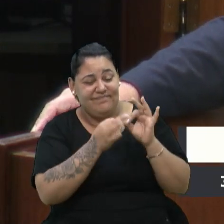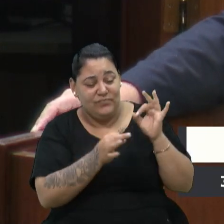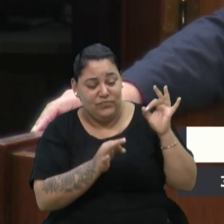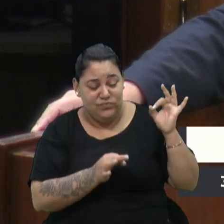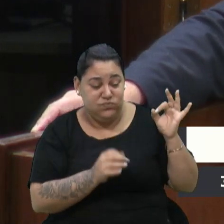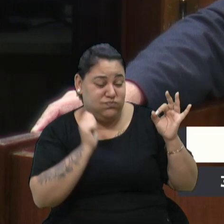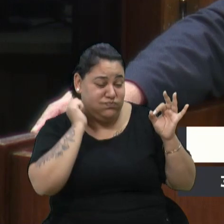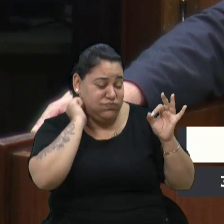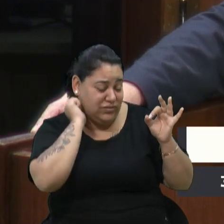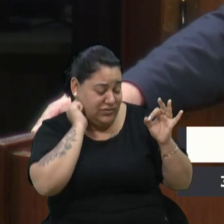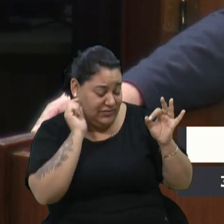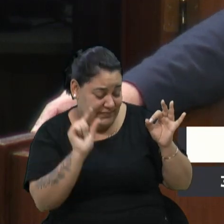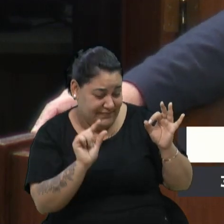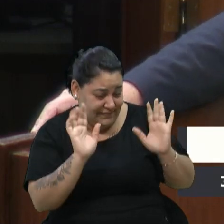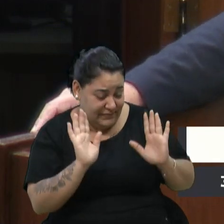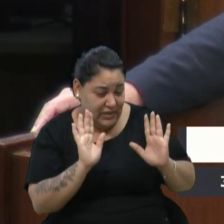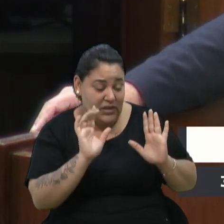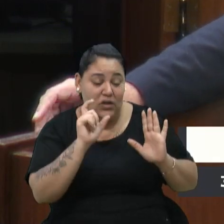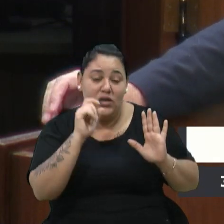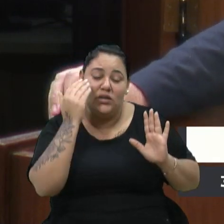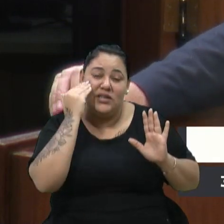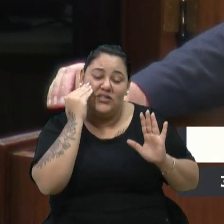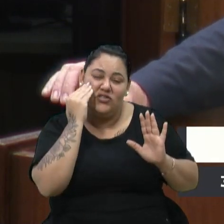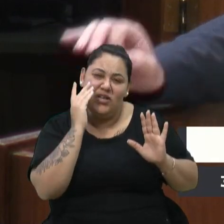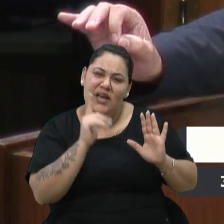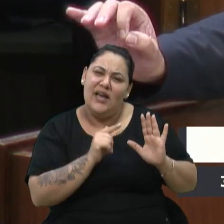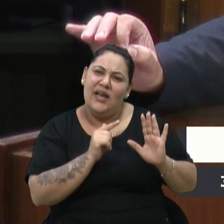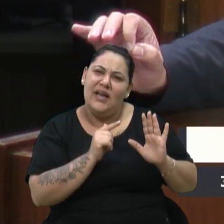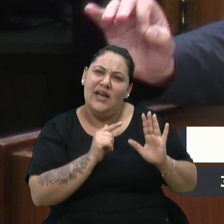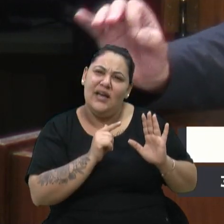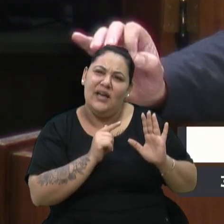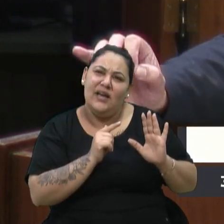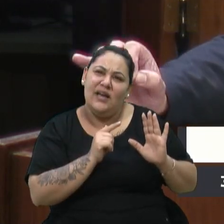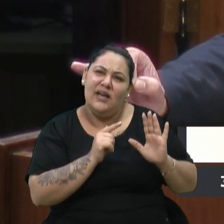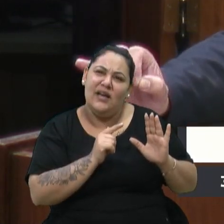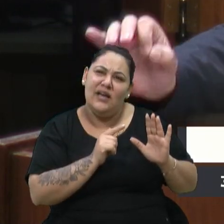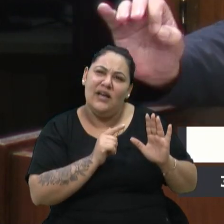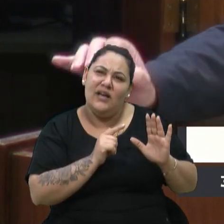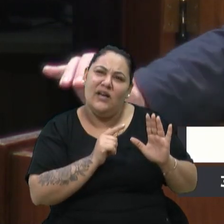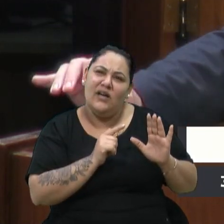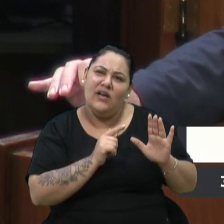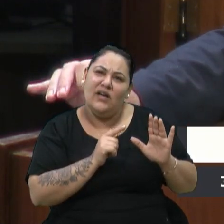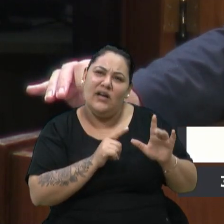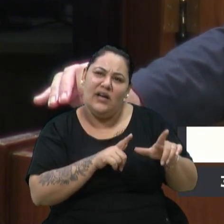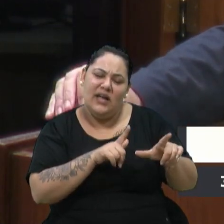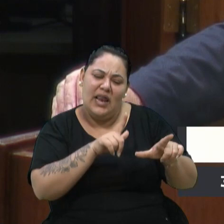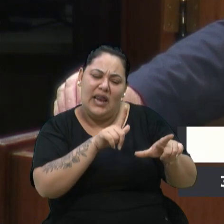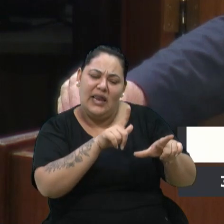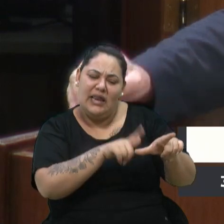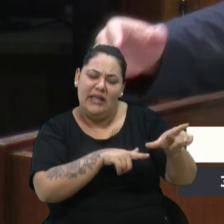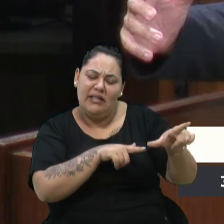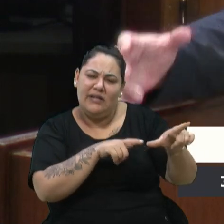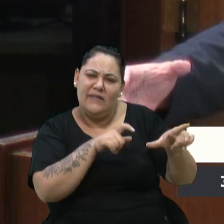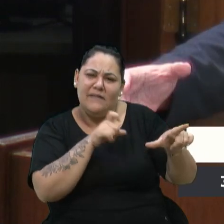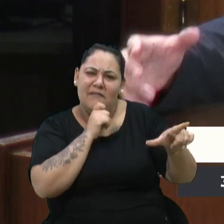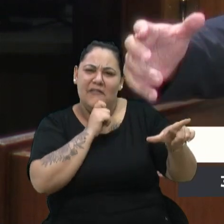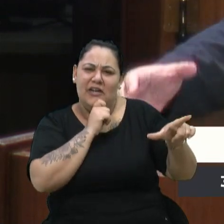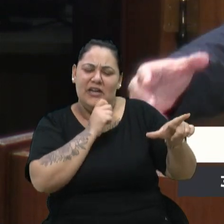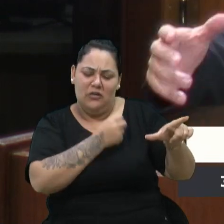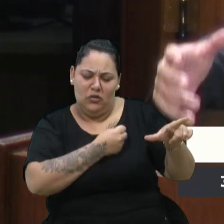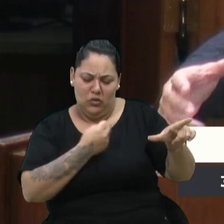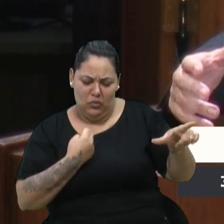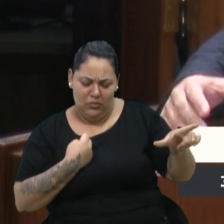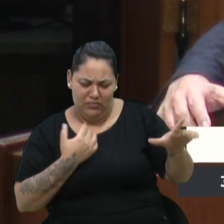estressa um pouco, é a história da letra fria dos números. A FAS,